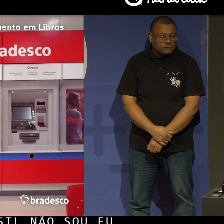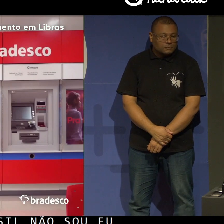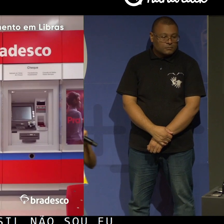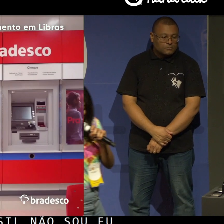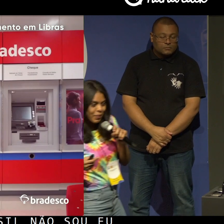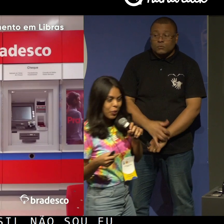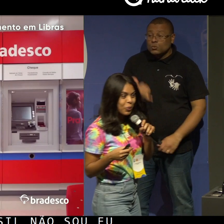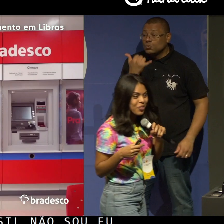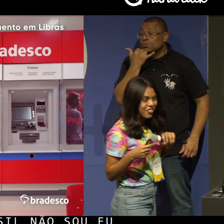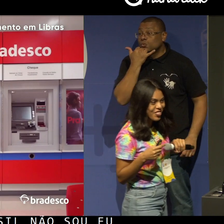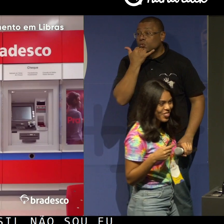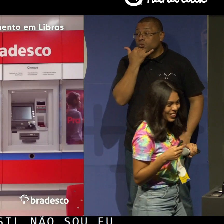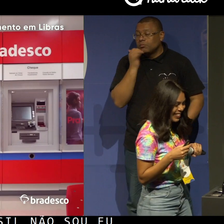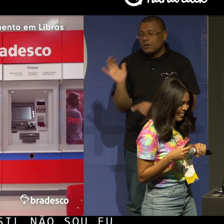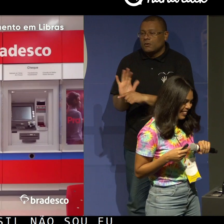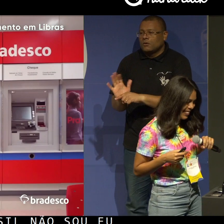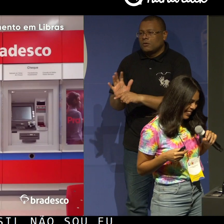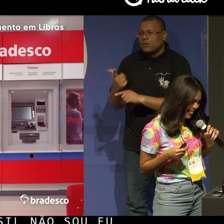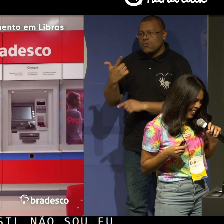Bradesco. Desculpem.